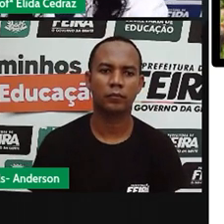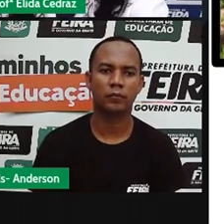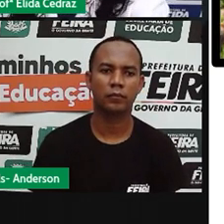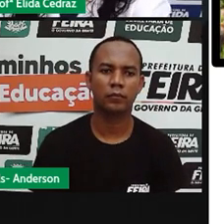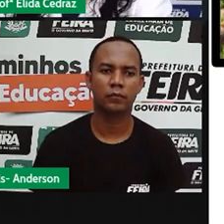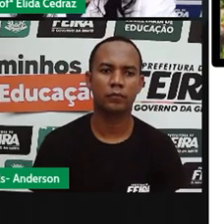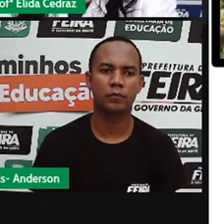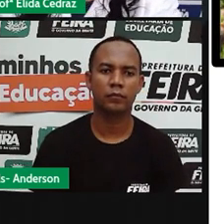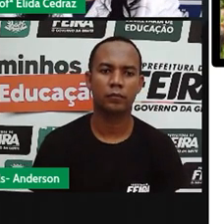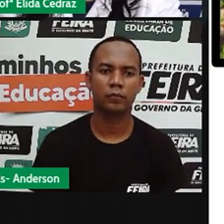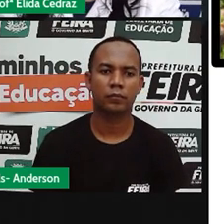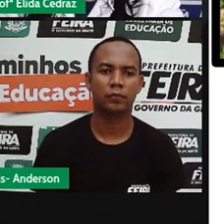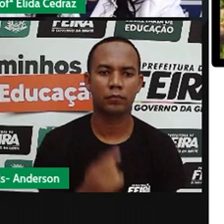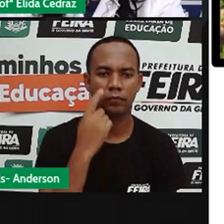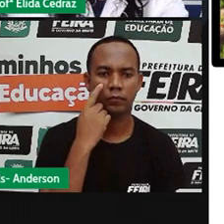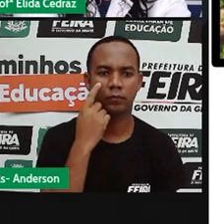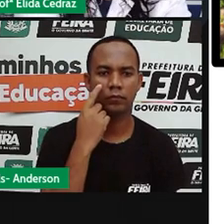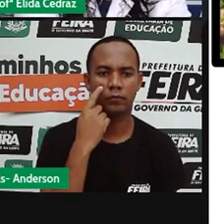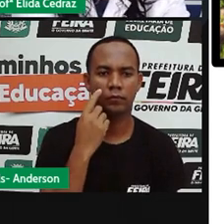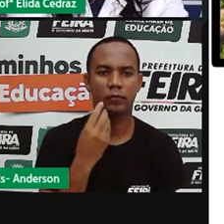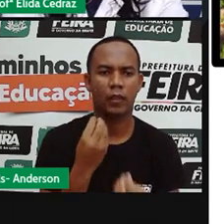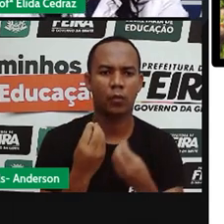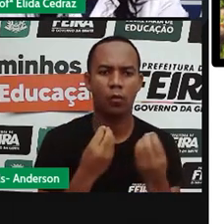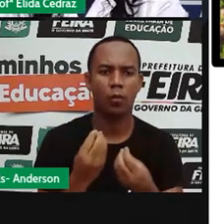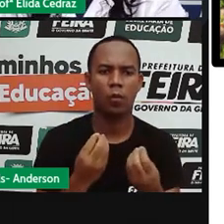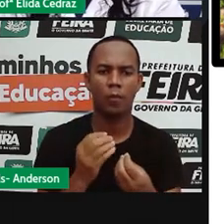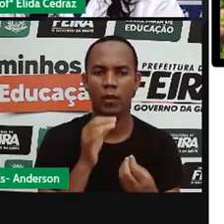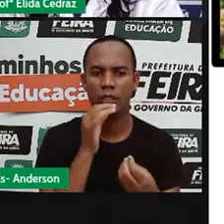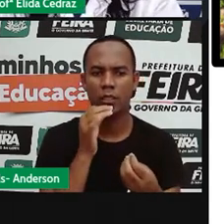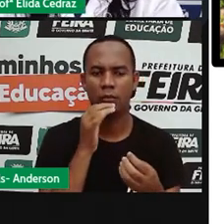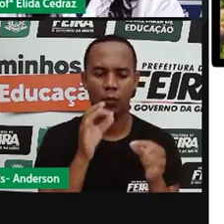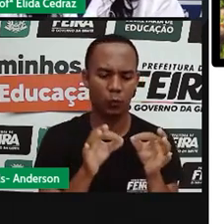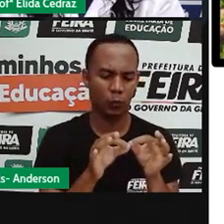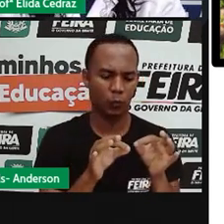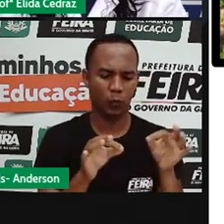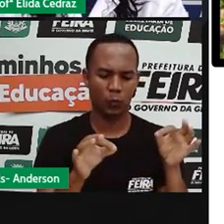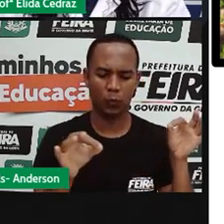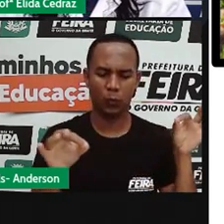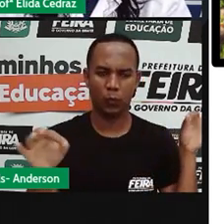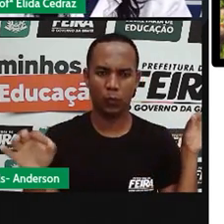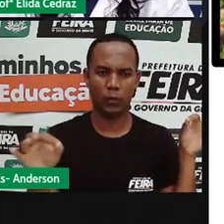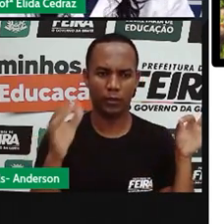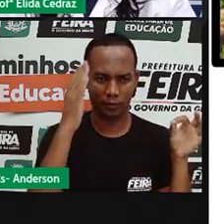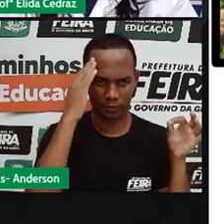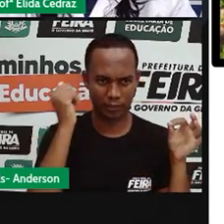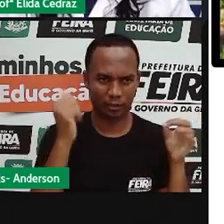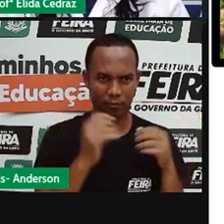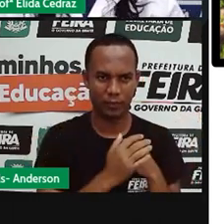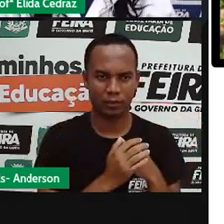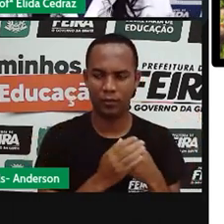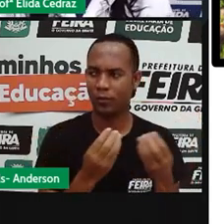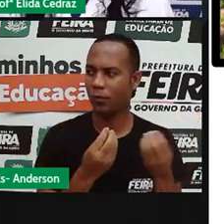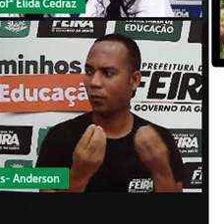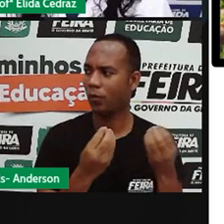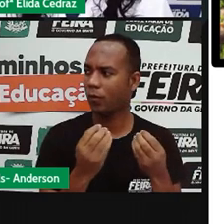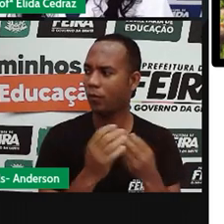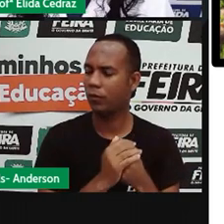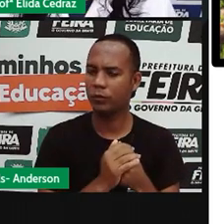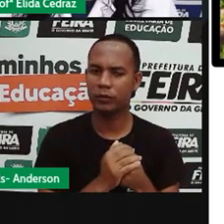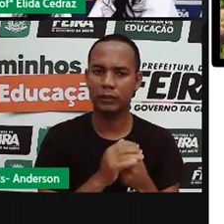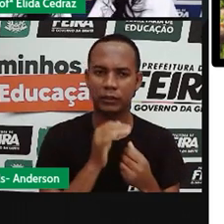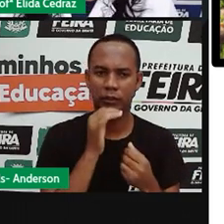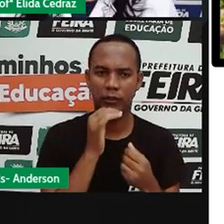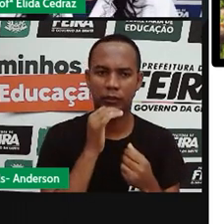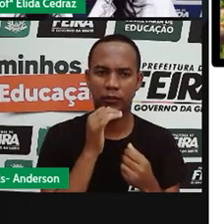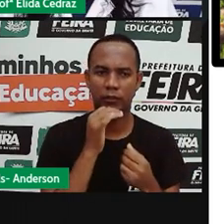Medindo as sombras. Você não sabia que pode medir a sombra? Você pode pedir ajuda no nível. E você pode medir